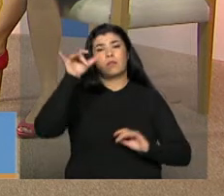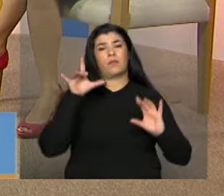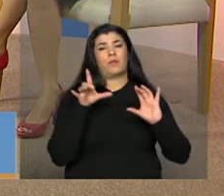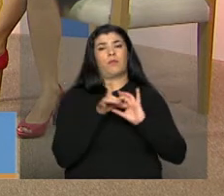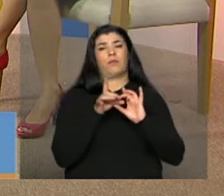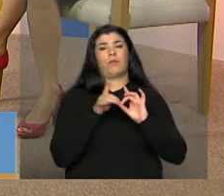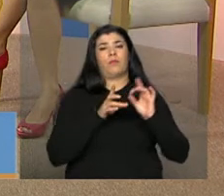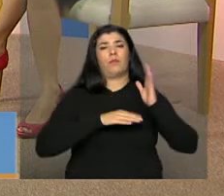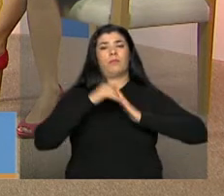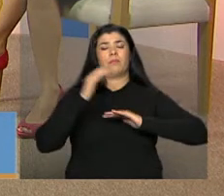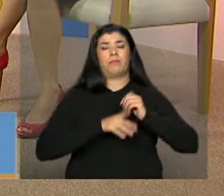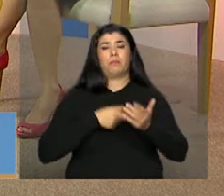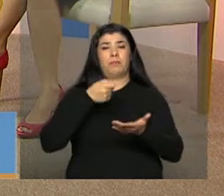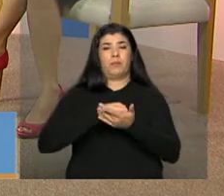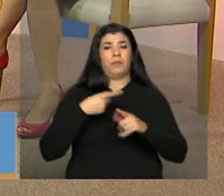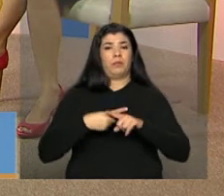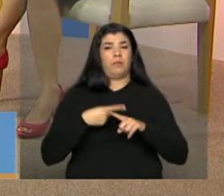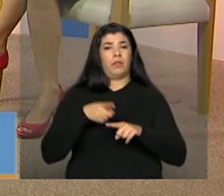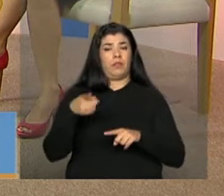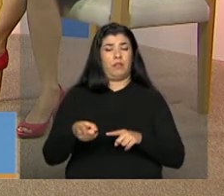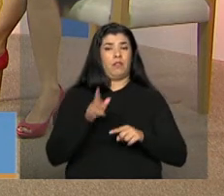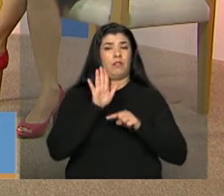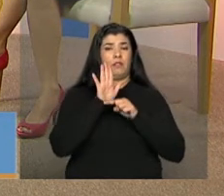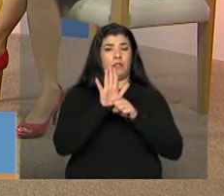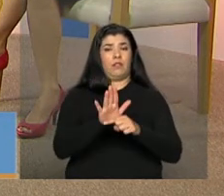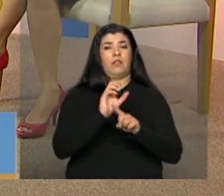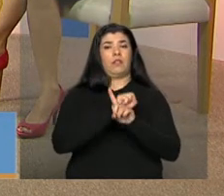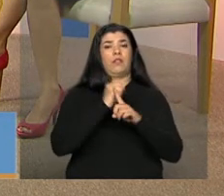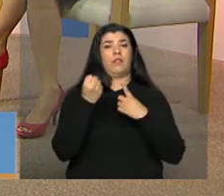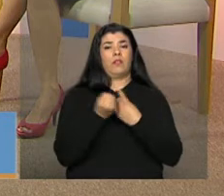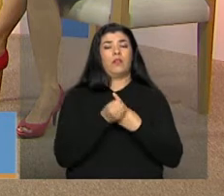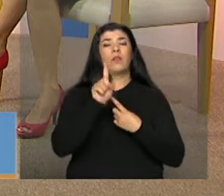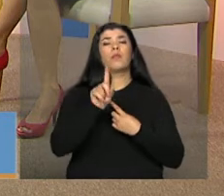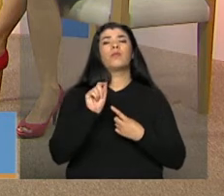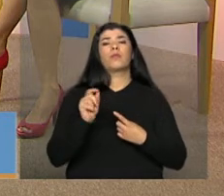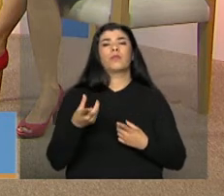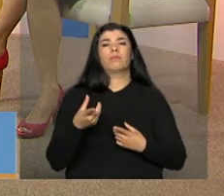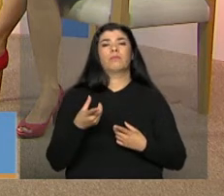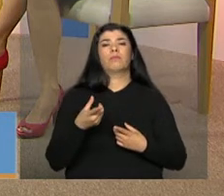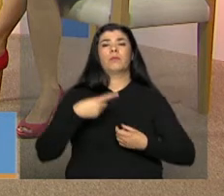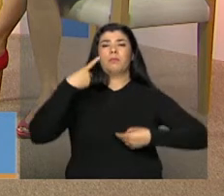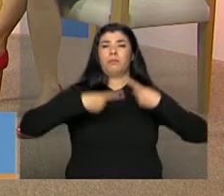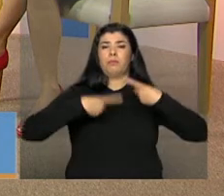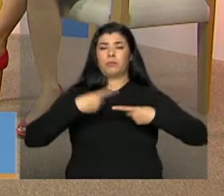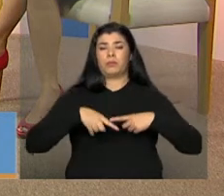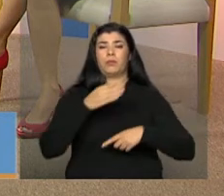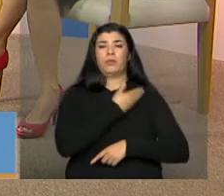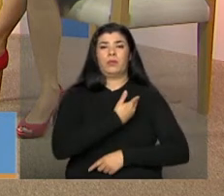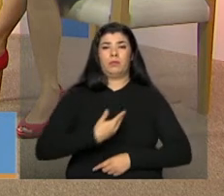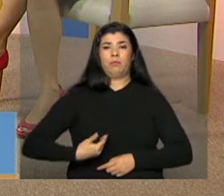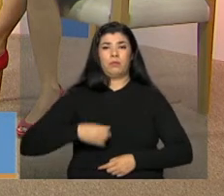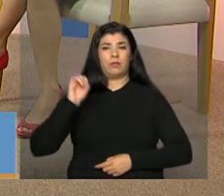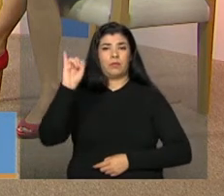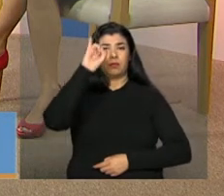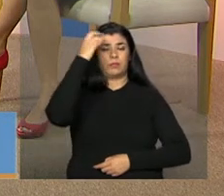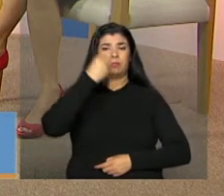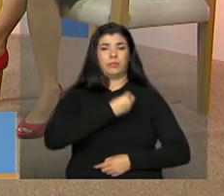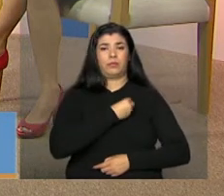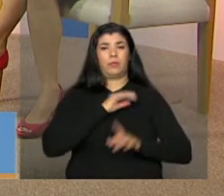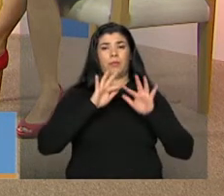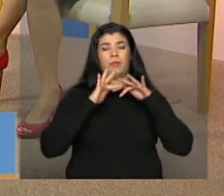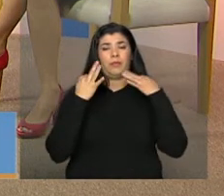esta exigência, por entender que a assistência social era uma política pública, essencial à vida das pessoas, das